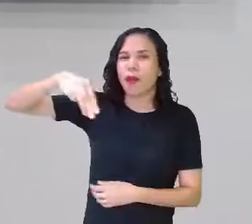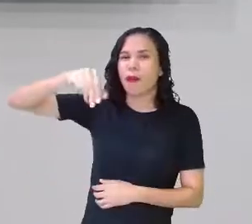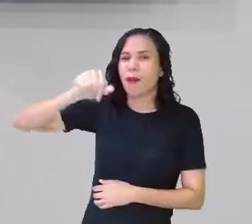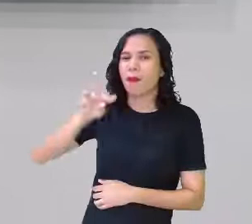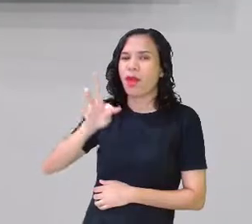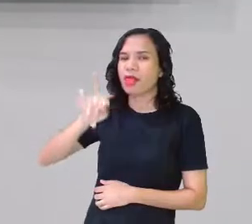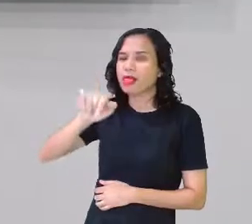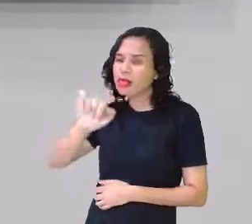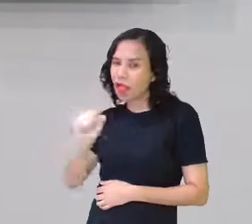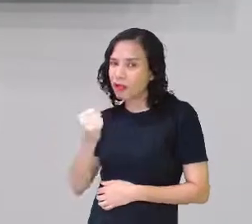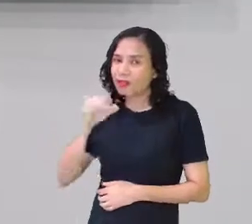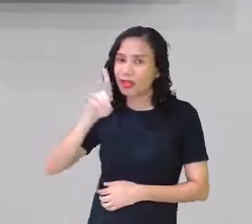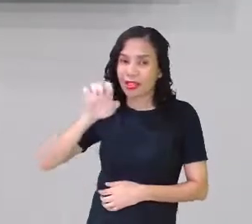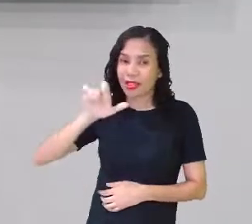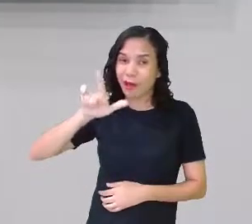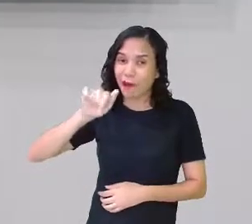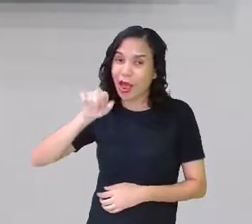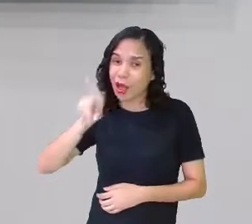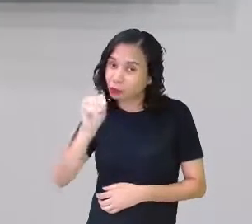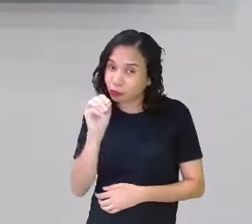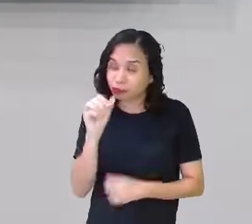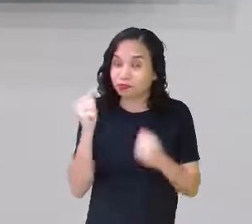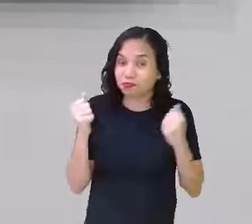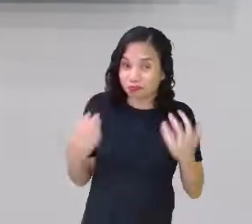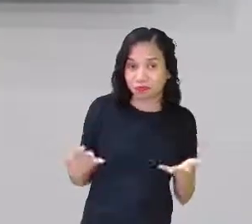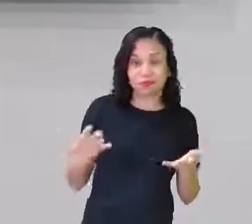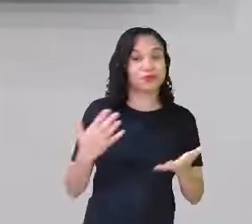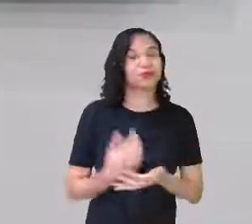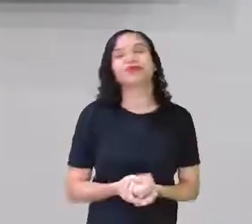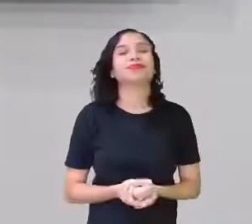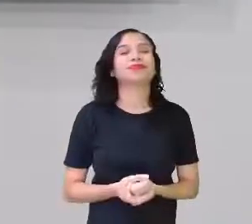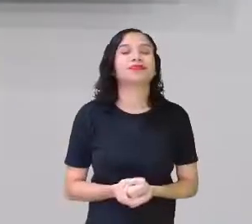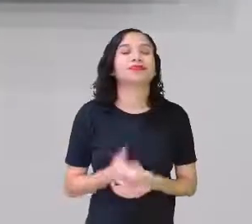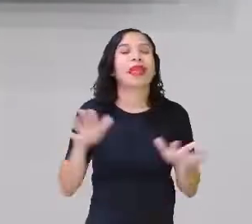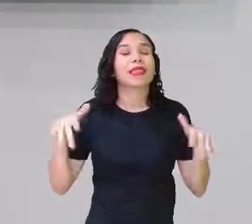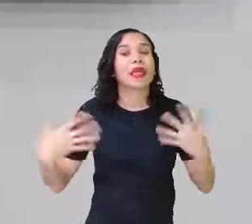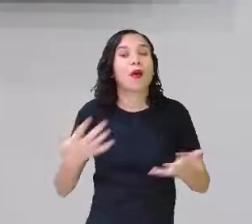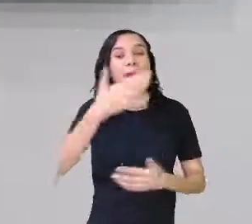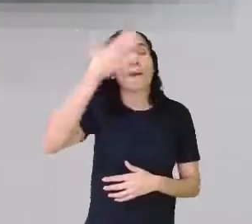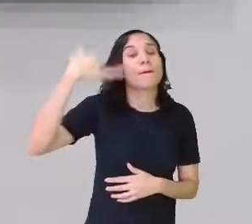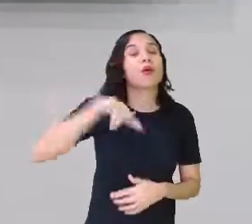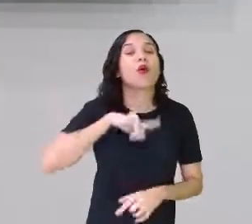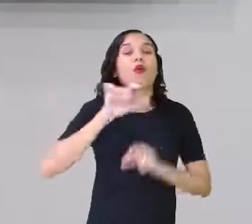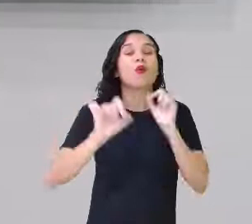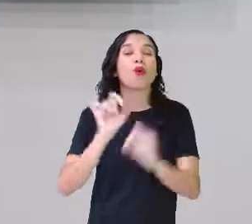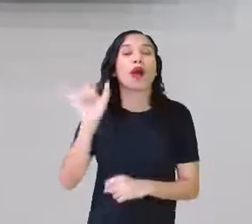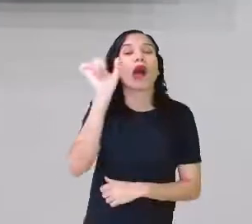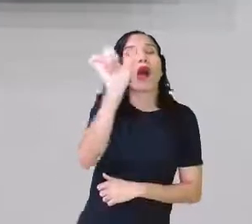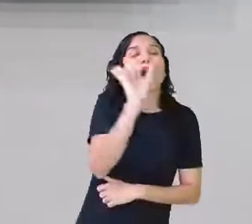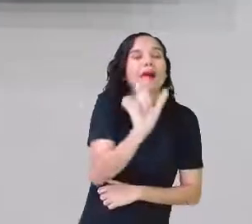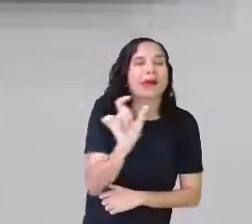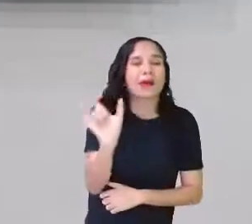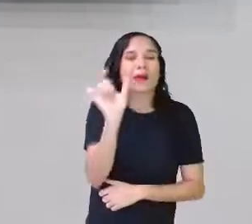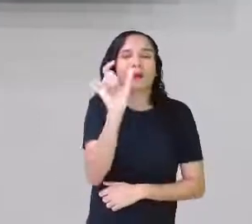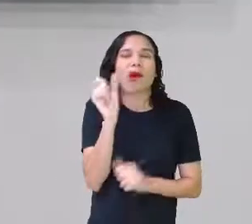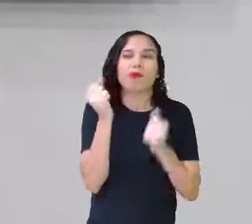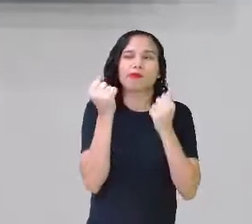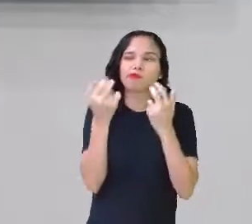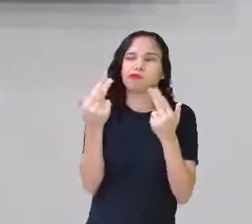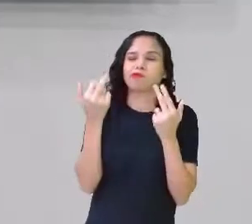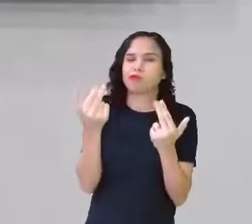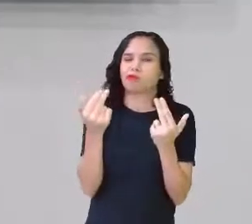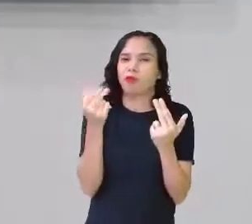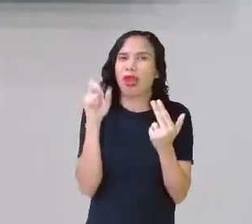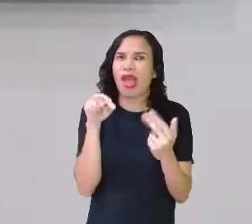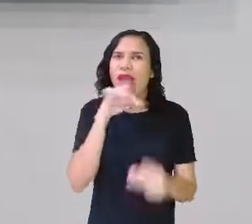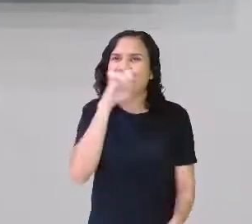a escola de vocês. Omar, eu já sei que é lá do Matias. E aí, pessoal? O que é que essas três palavras têm em comum? Será